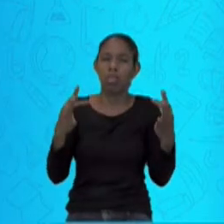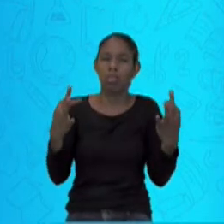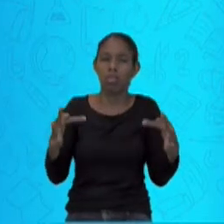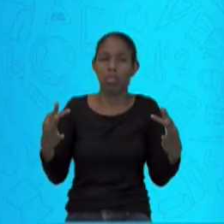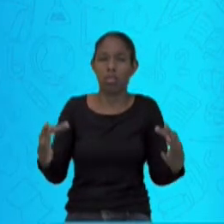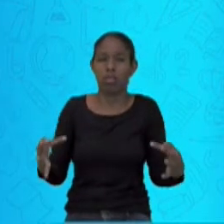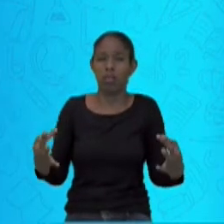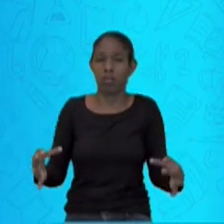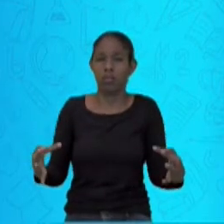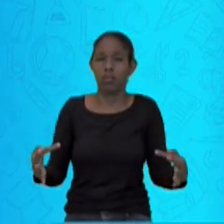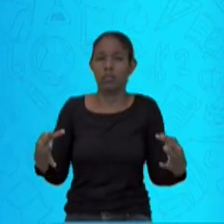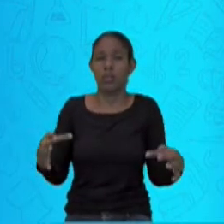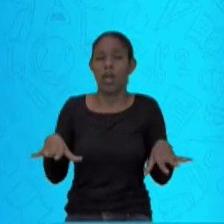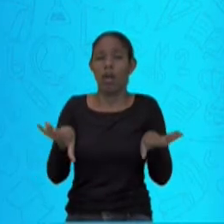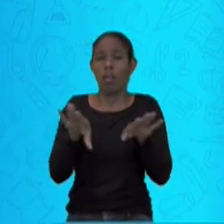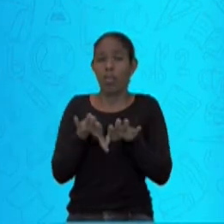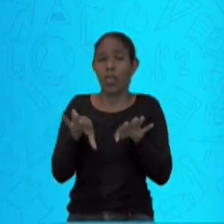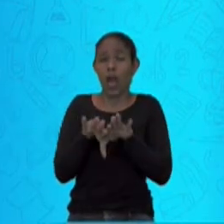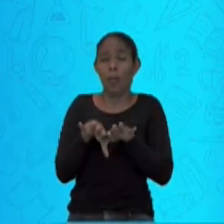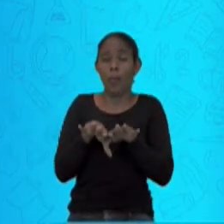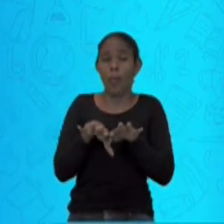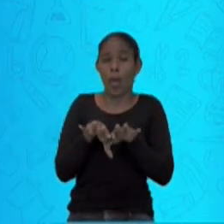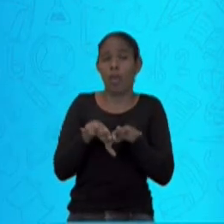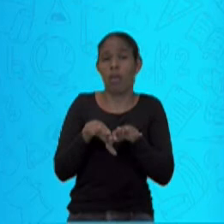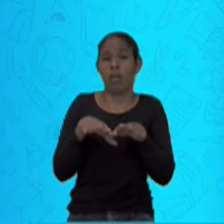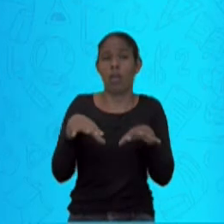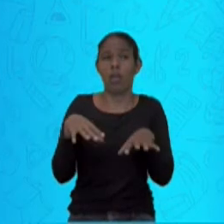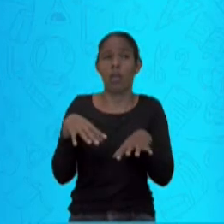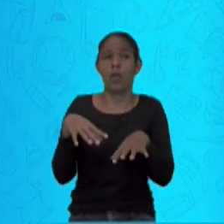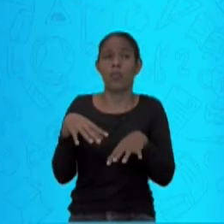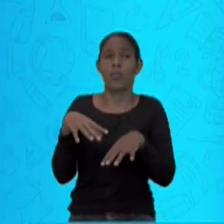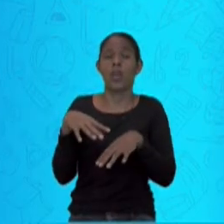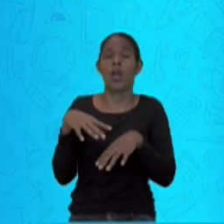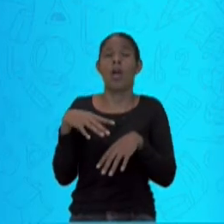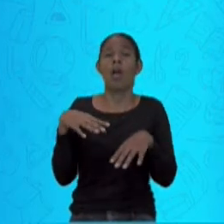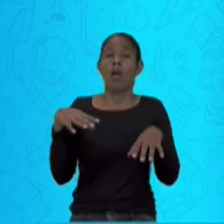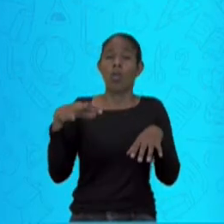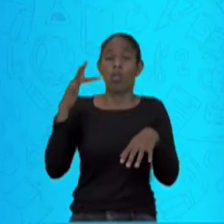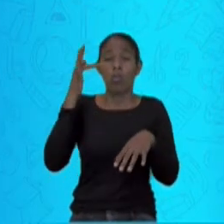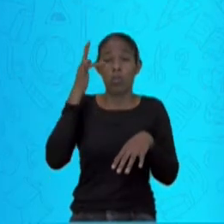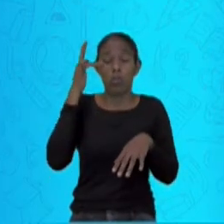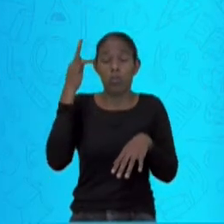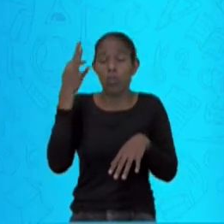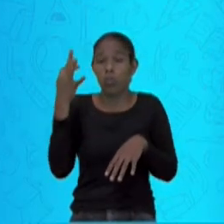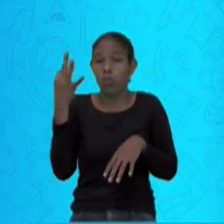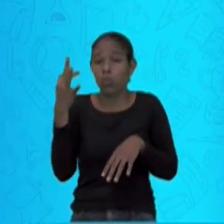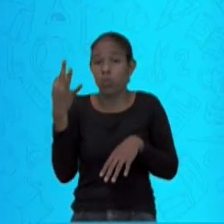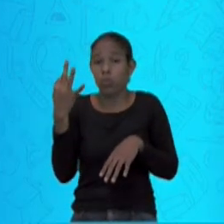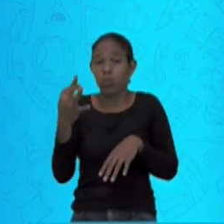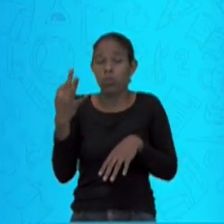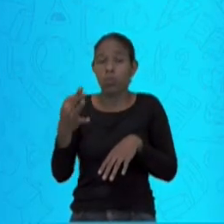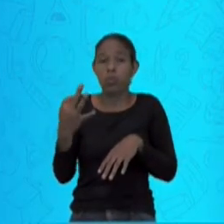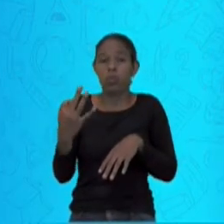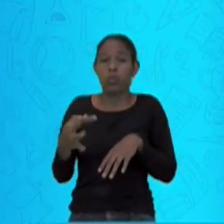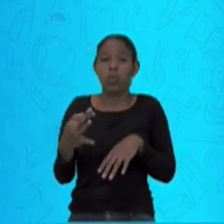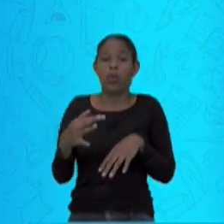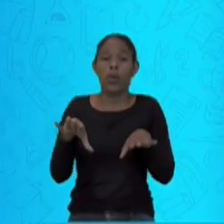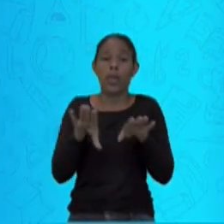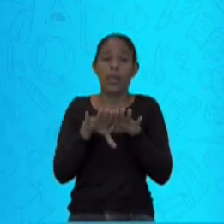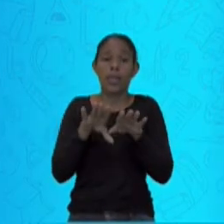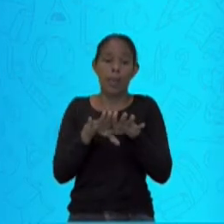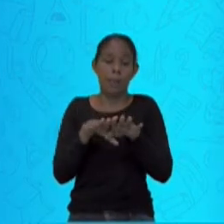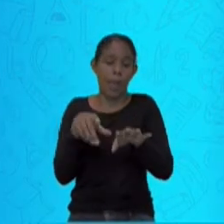dor na região retroorbital, ou seja, em volta dos olhos, exantema, que são manchas avermelhadas,